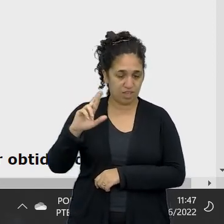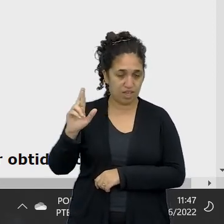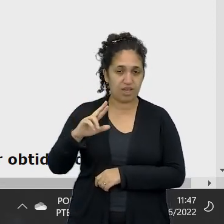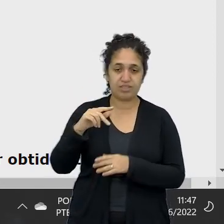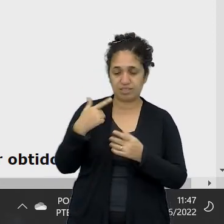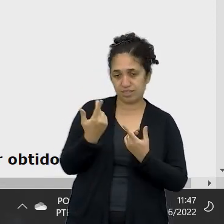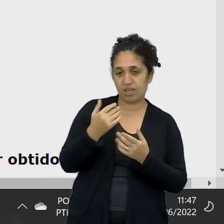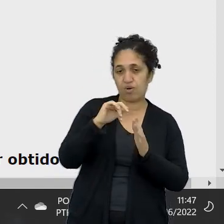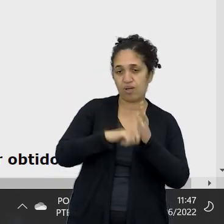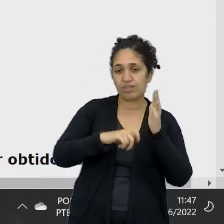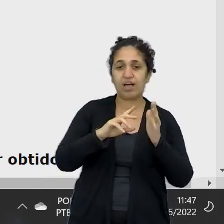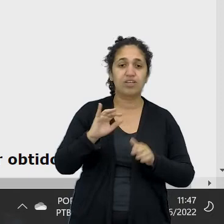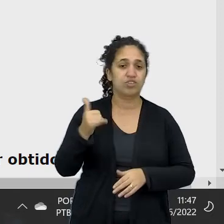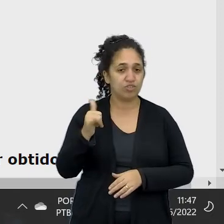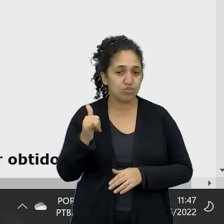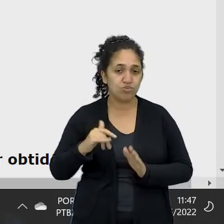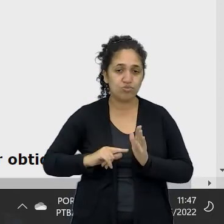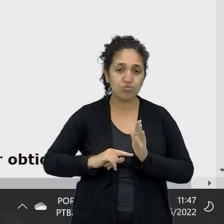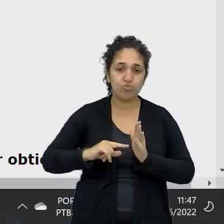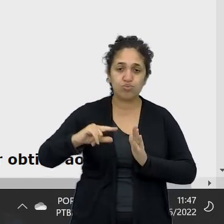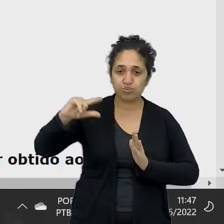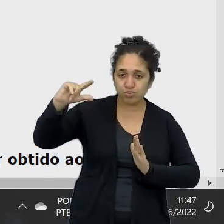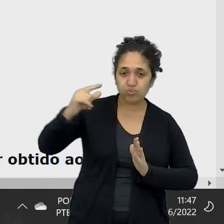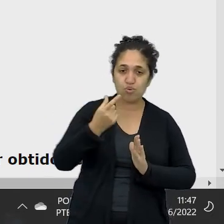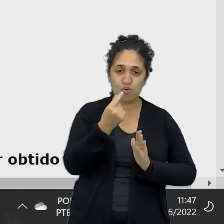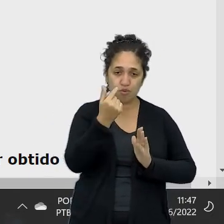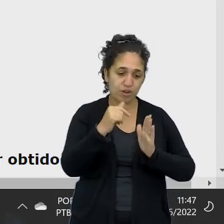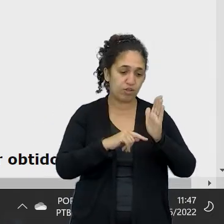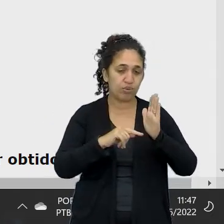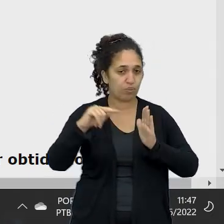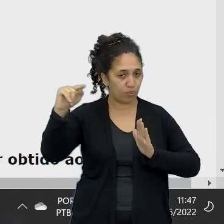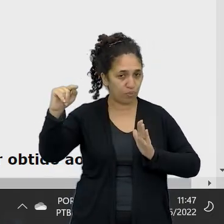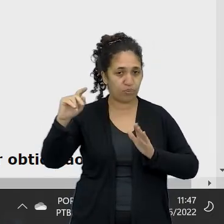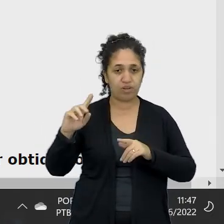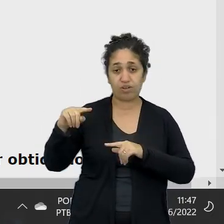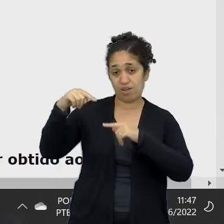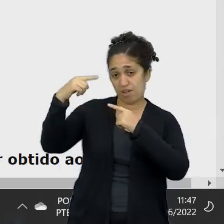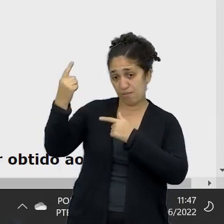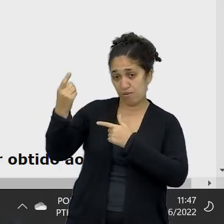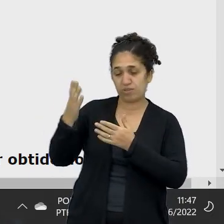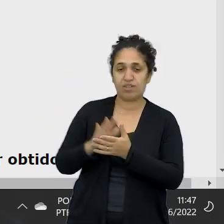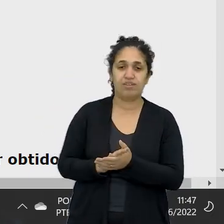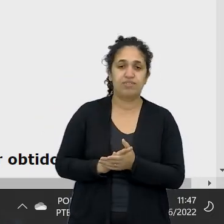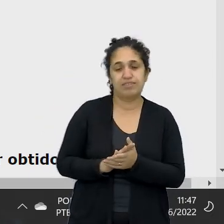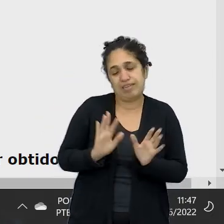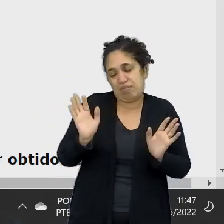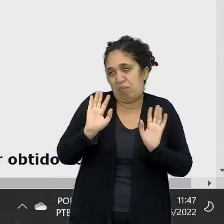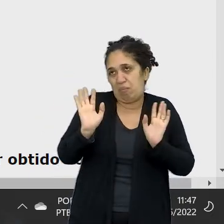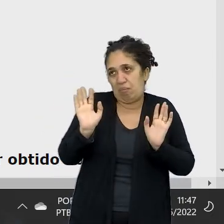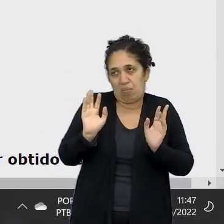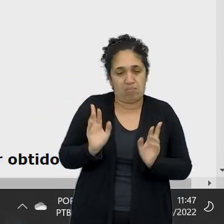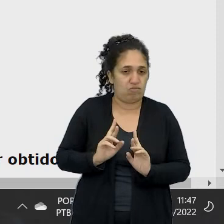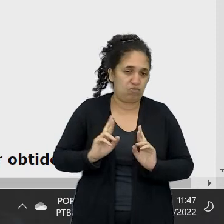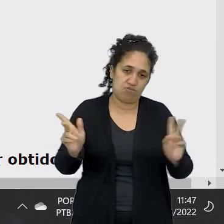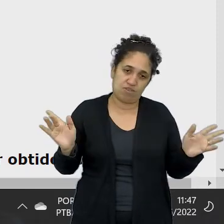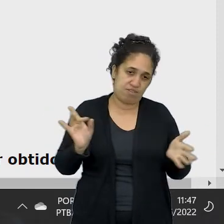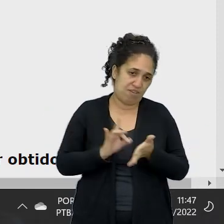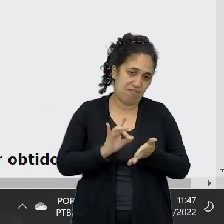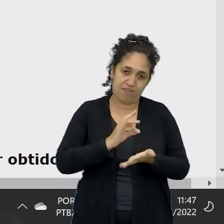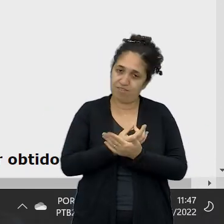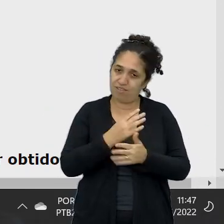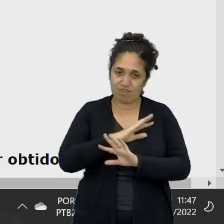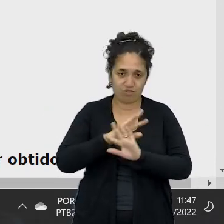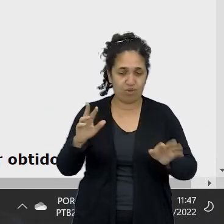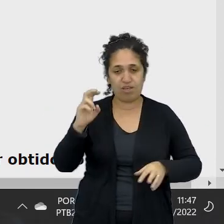juros maior, eu vou colocar aí, se a gente colocar uma taxa de juros, mas aí também foge muito do que é, de